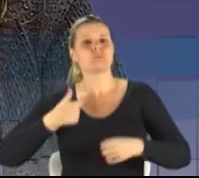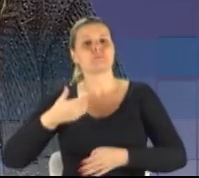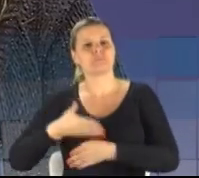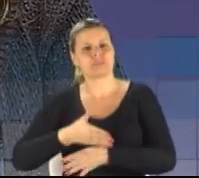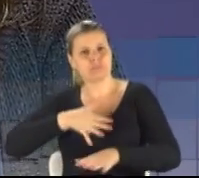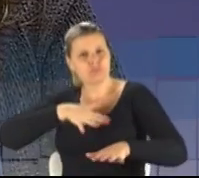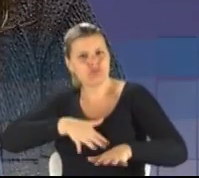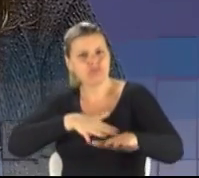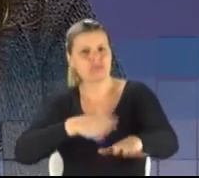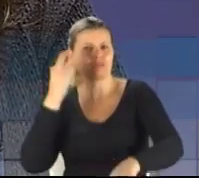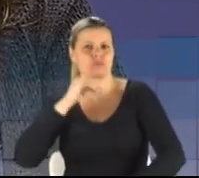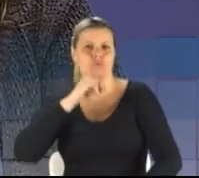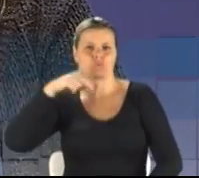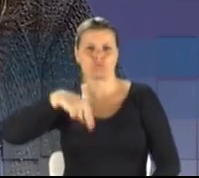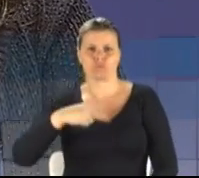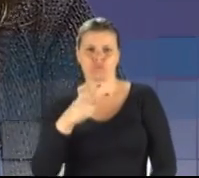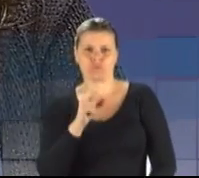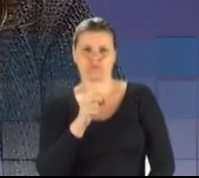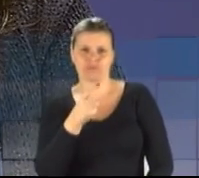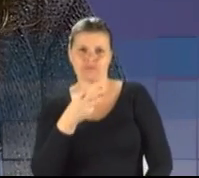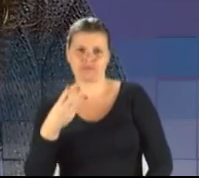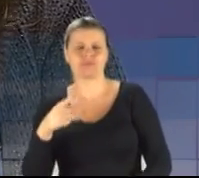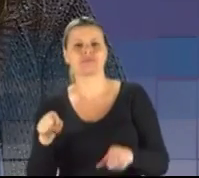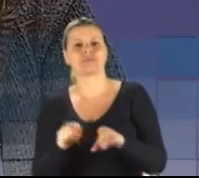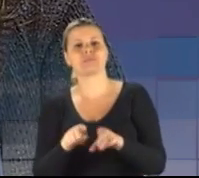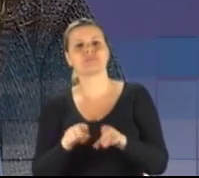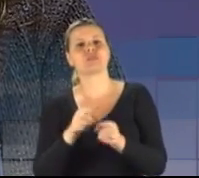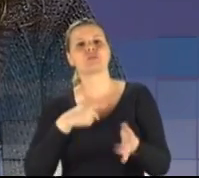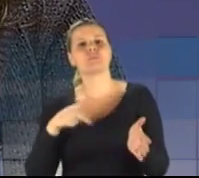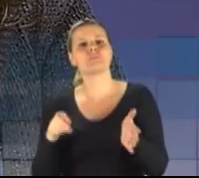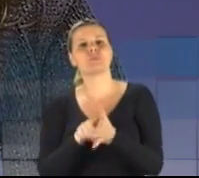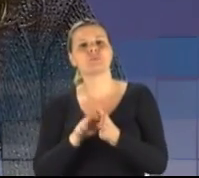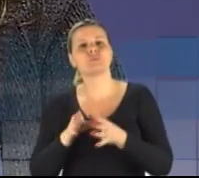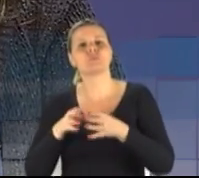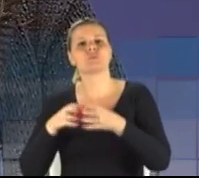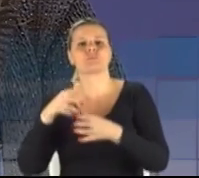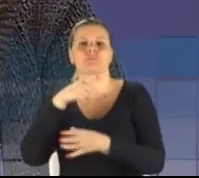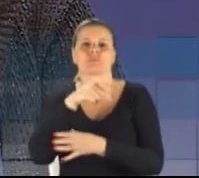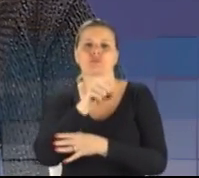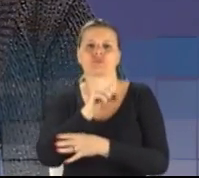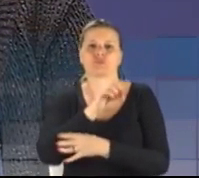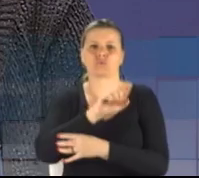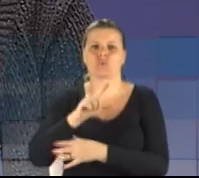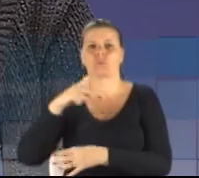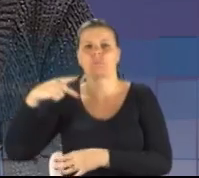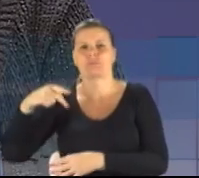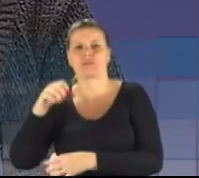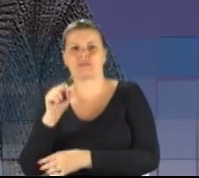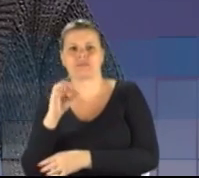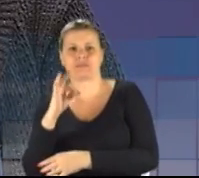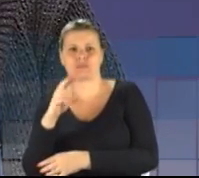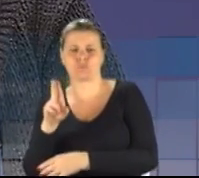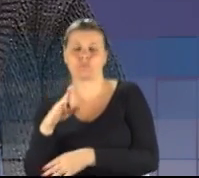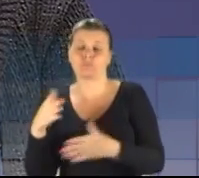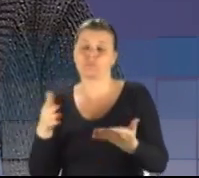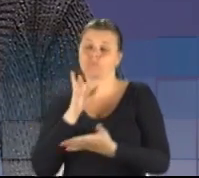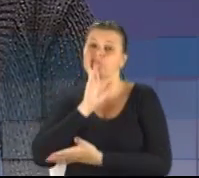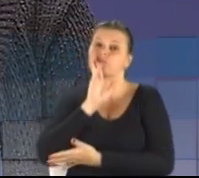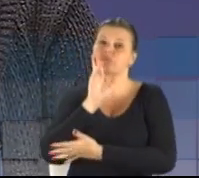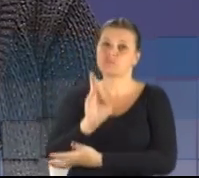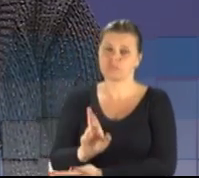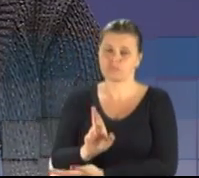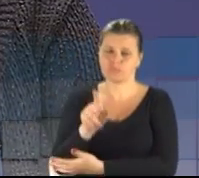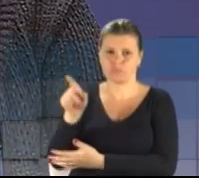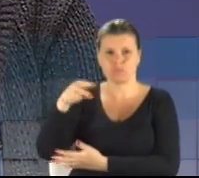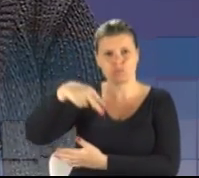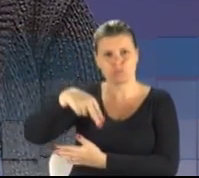e fazer parte da coligação Frente de Esquerda, Pessoal e PSTU. Nubem, te respondendo a pergunta, eu acho que a gente